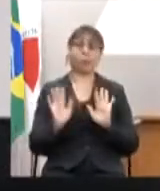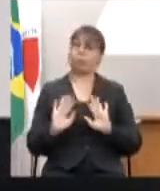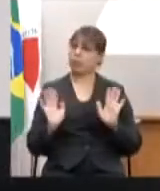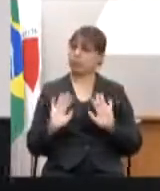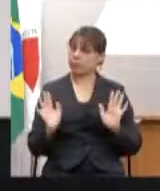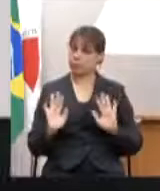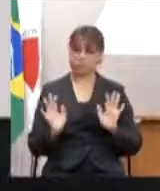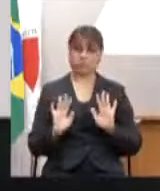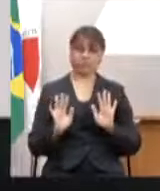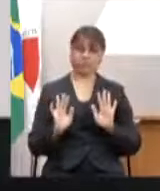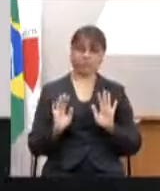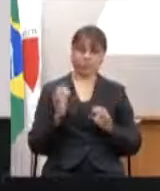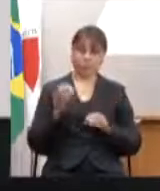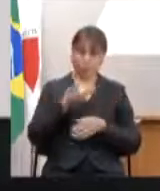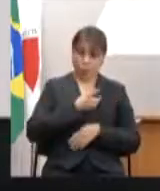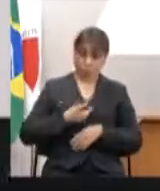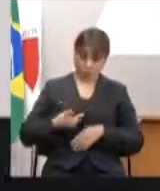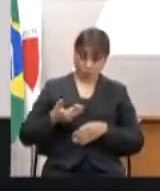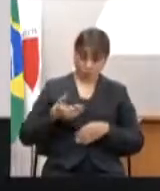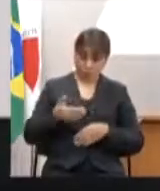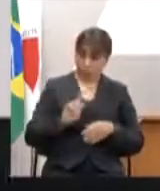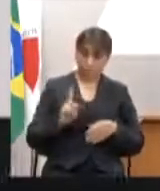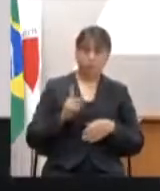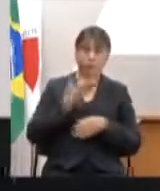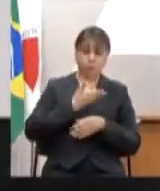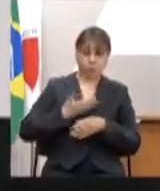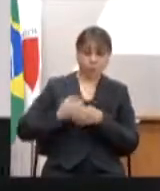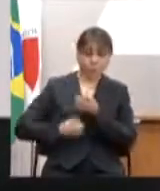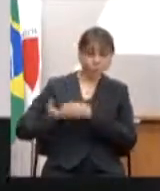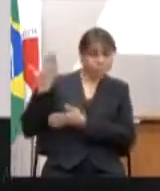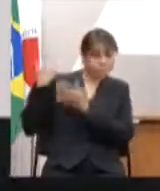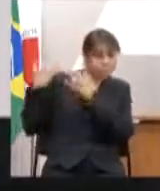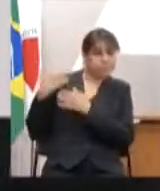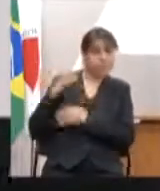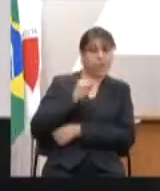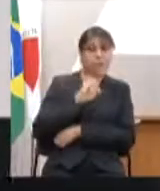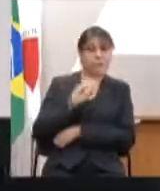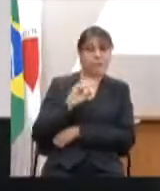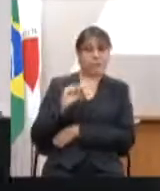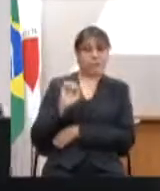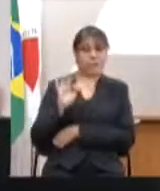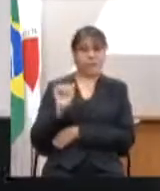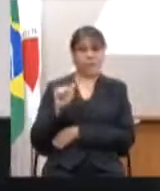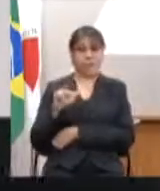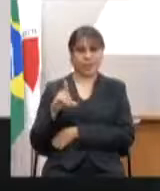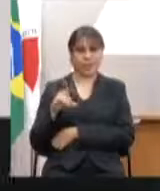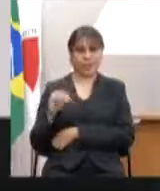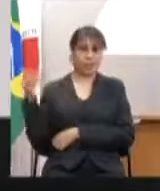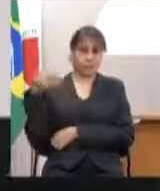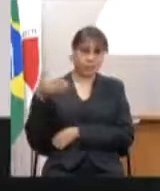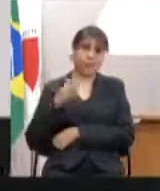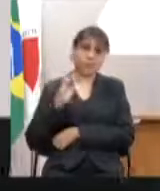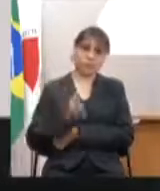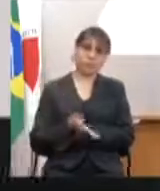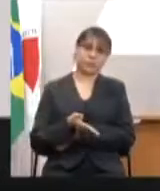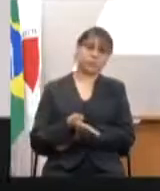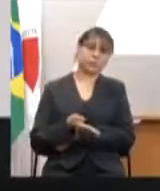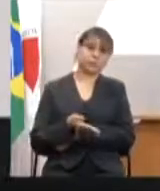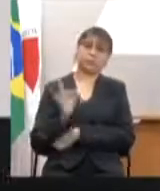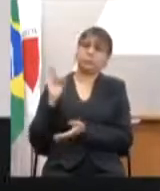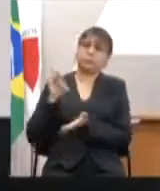não foi já nesse governo, não, foi desde o outro governo, Samer, que o SOS Fanado está vindo aqui. E o que de real tem lá, para